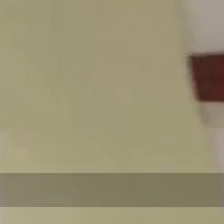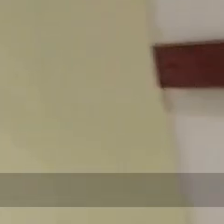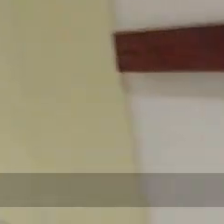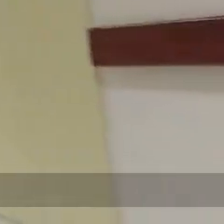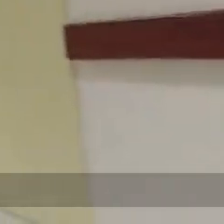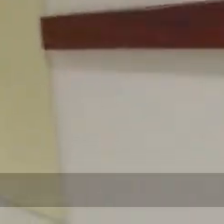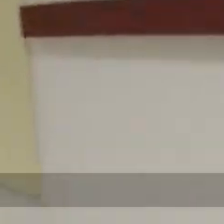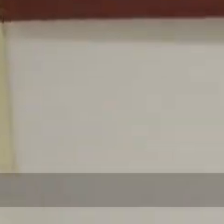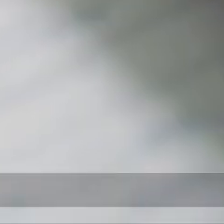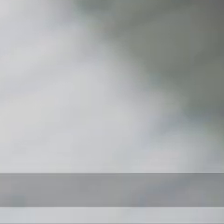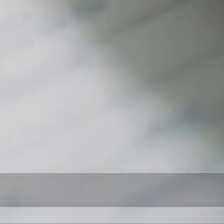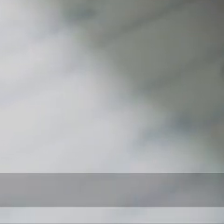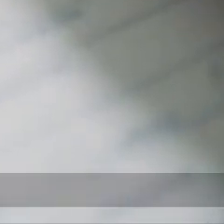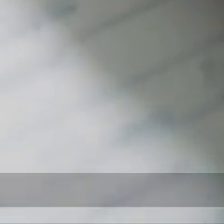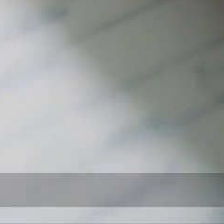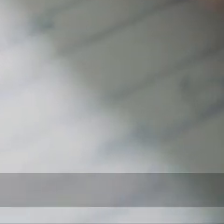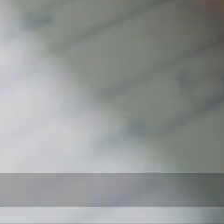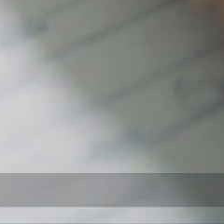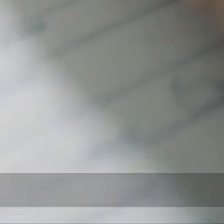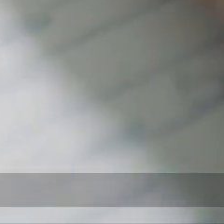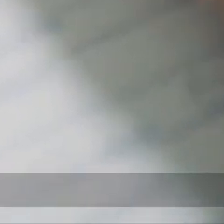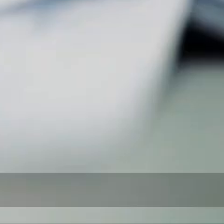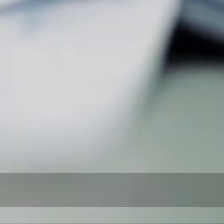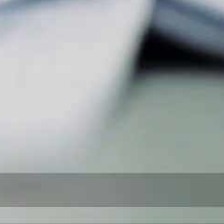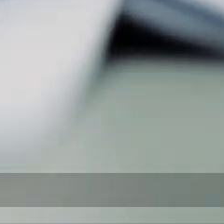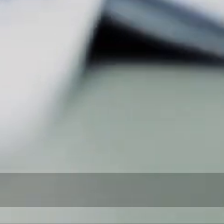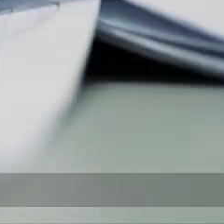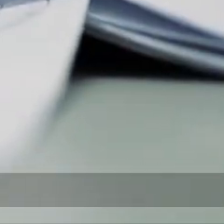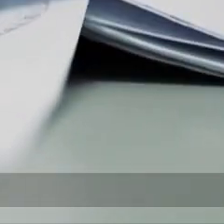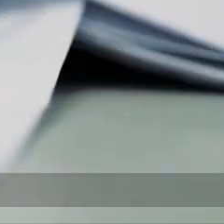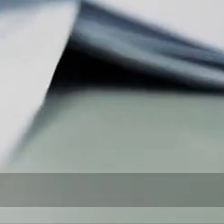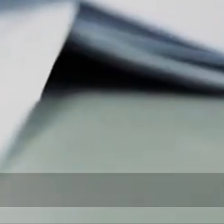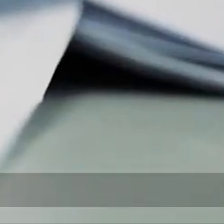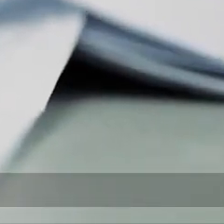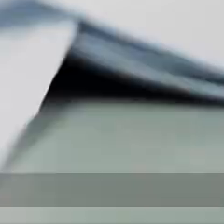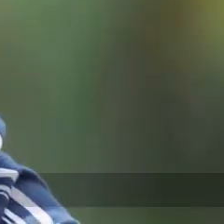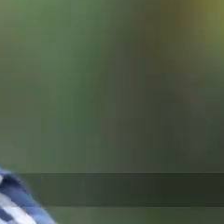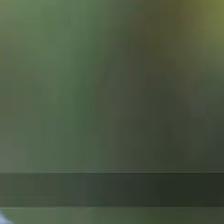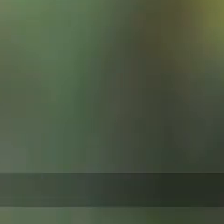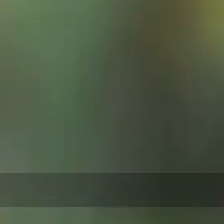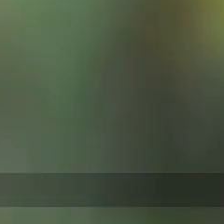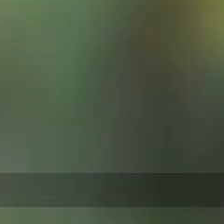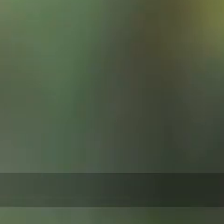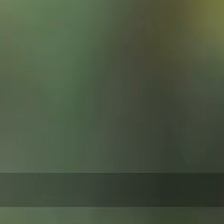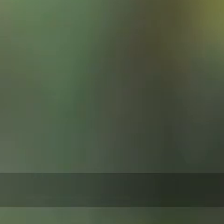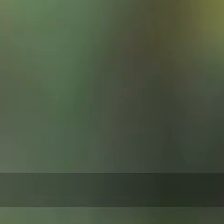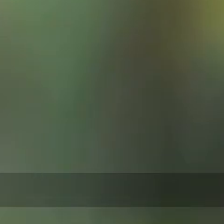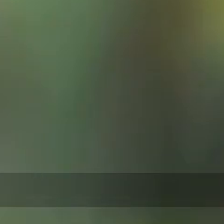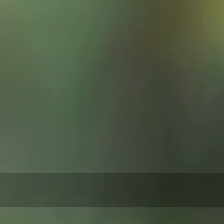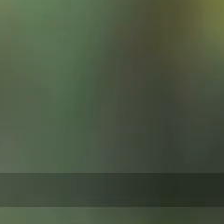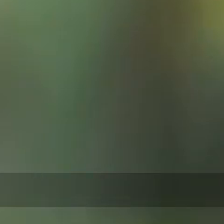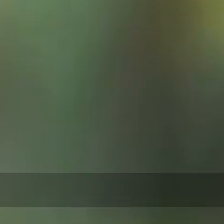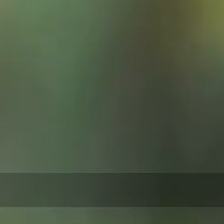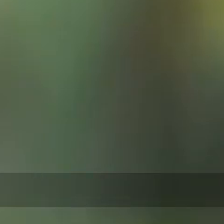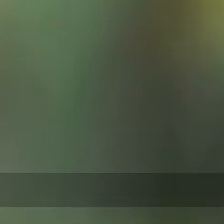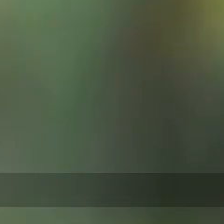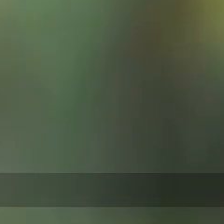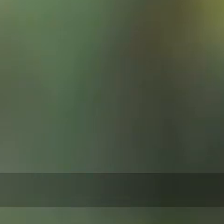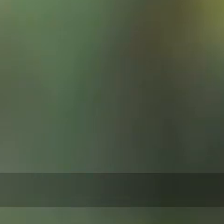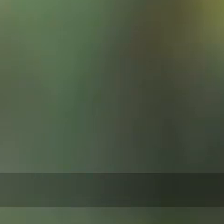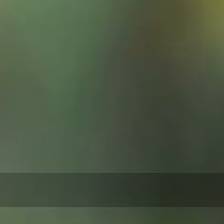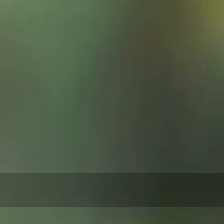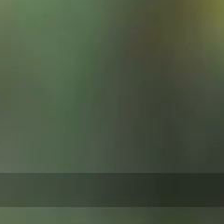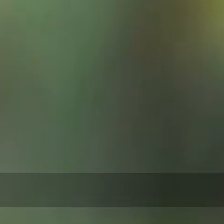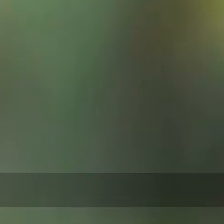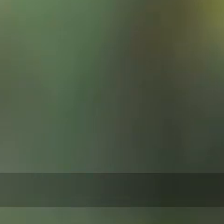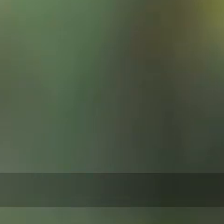meses gratuito oferecido pelo SUS Saber que eu estou saudável é uma grande bênção E saber que eu estou curado,